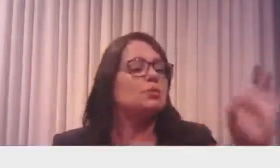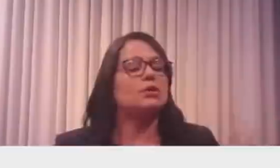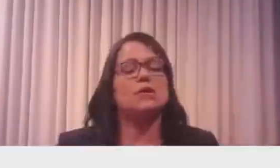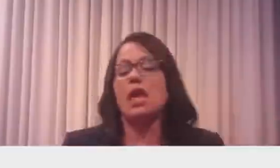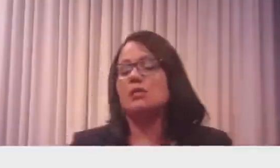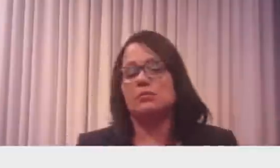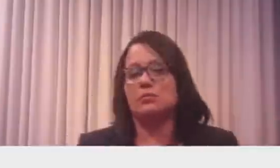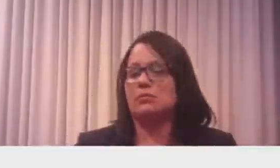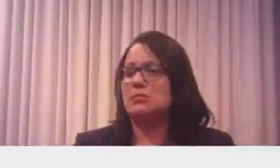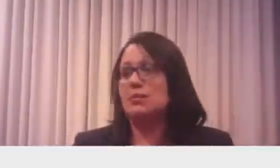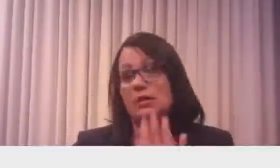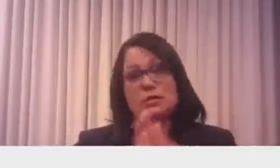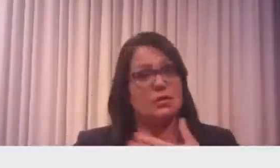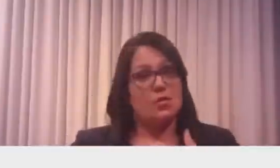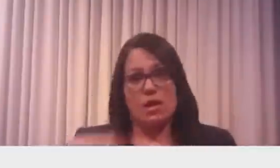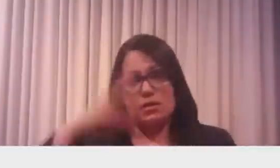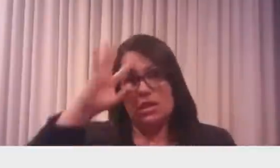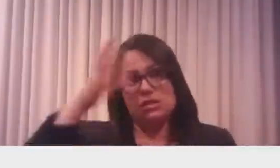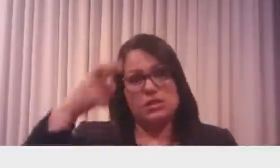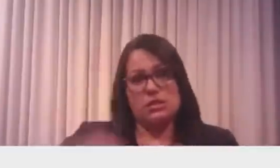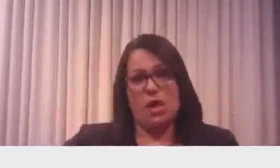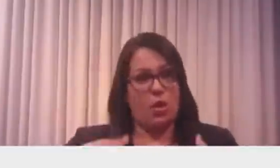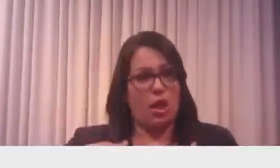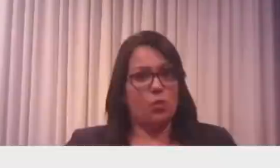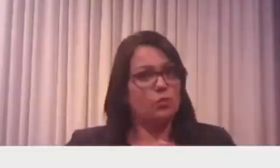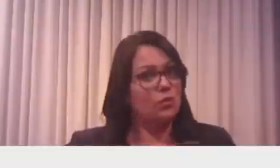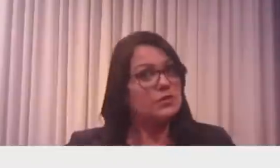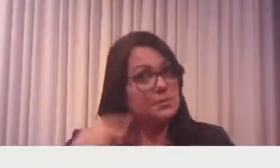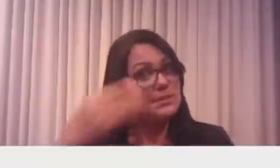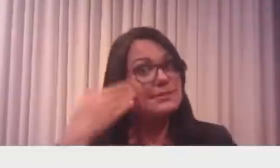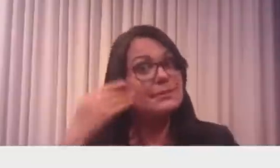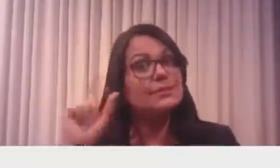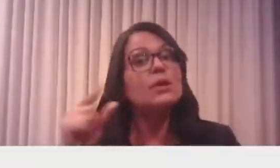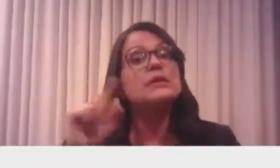ato meu. A gente tem que entender o que que é governo, né?